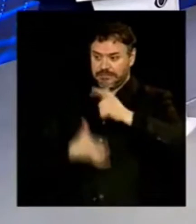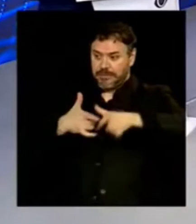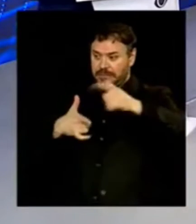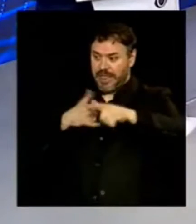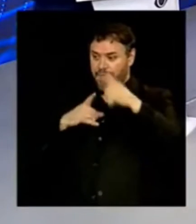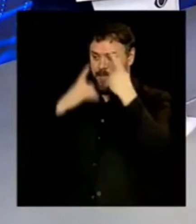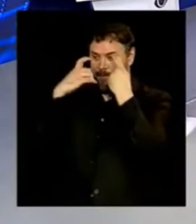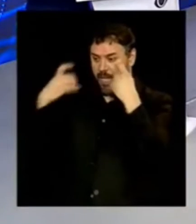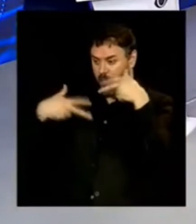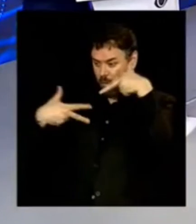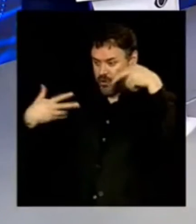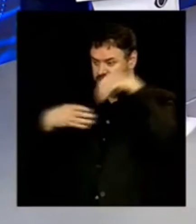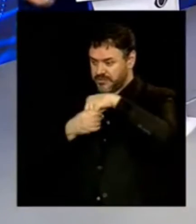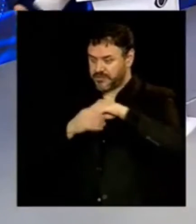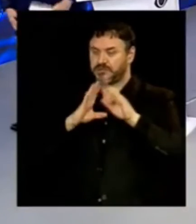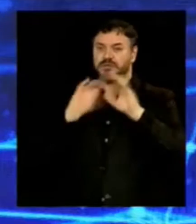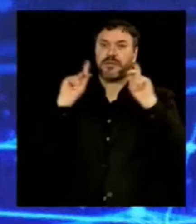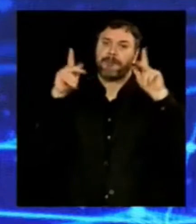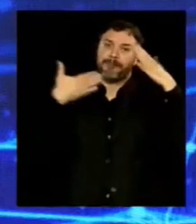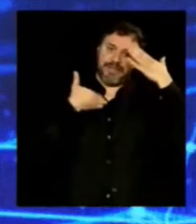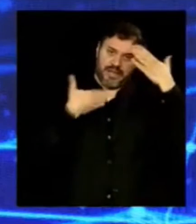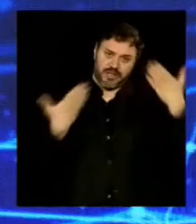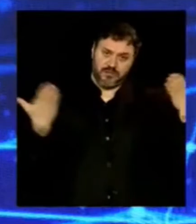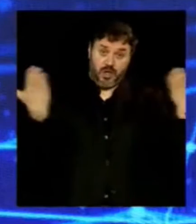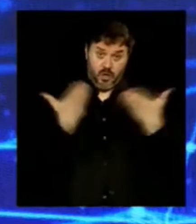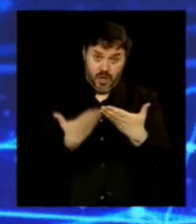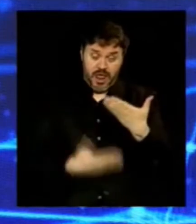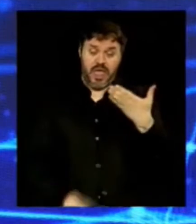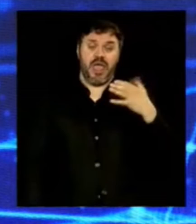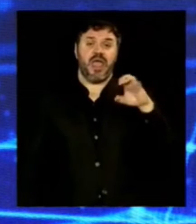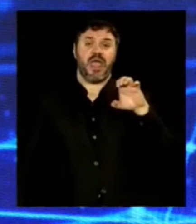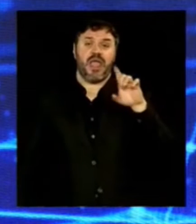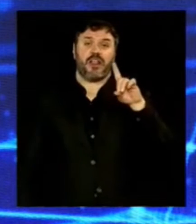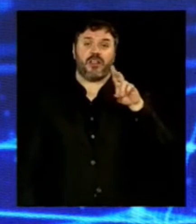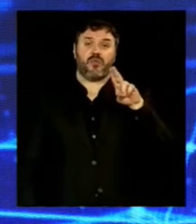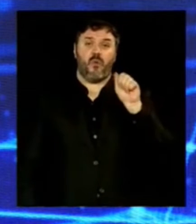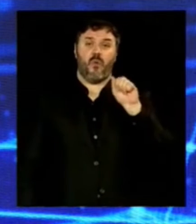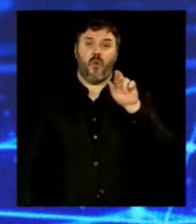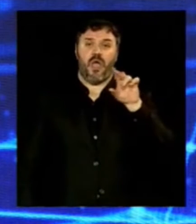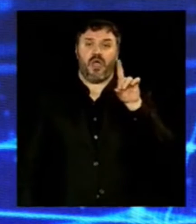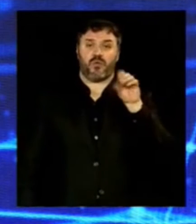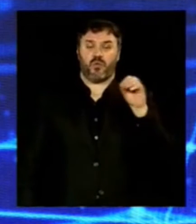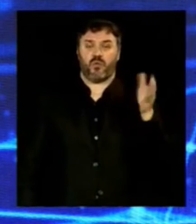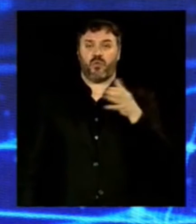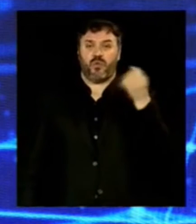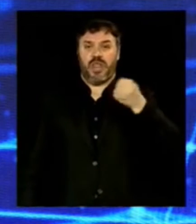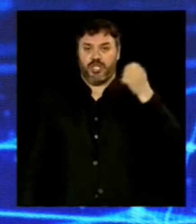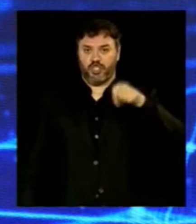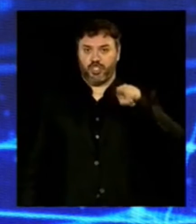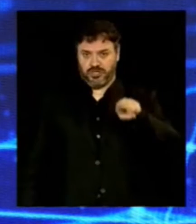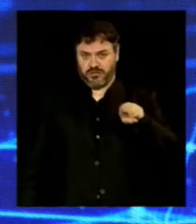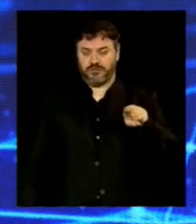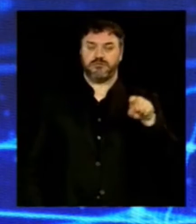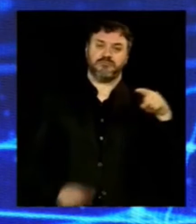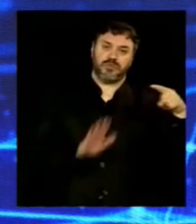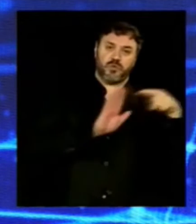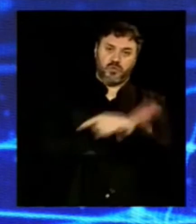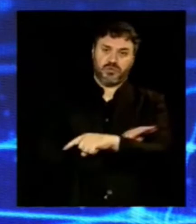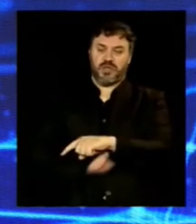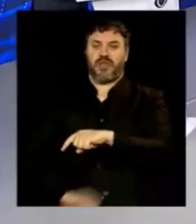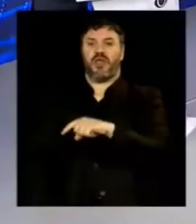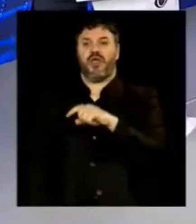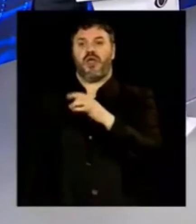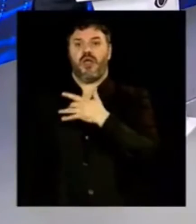Obrigado, candidato Bogo, obrigado, candidato Vieira. Agora o candidato Eduardo Leite vai fazer a pergunta para o candidato Onyx Lorenzoni.